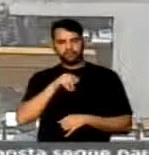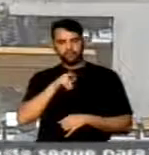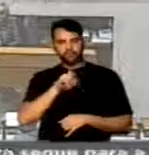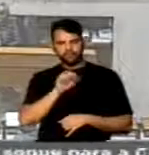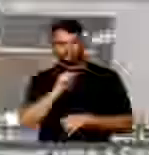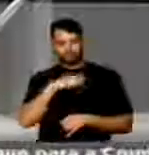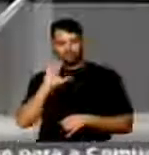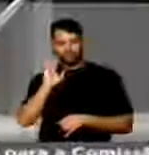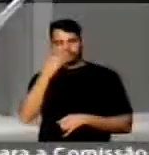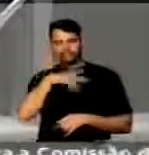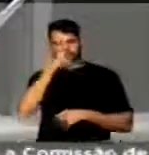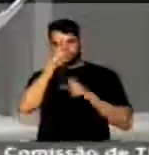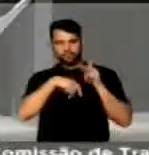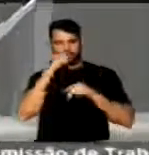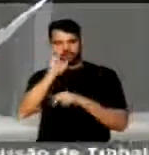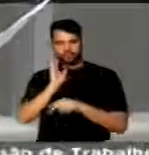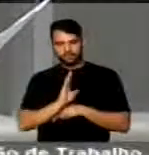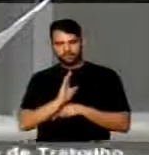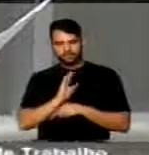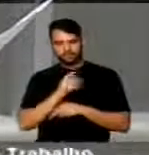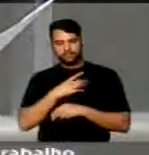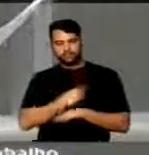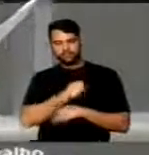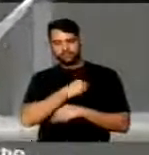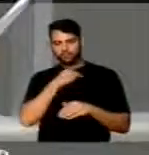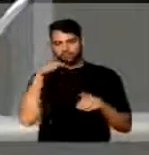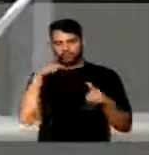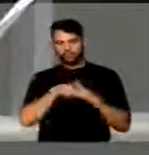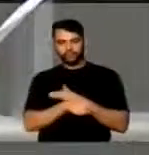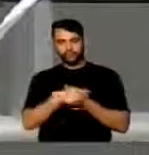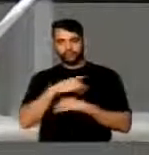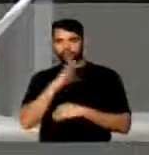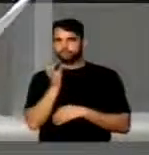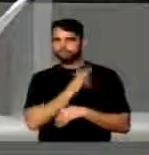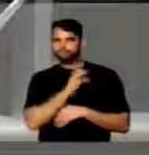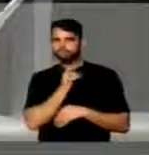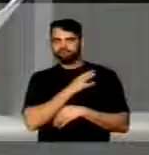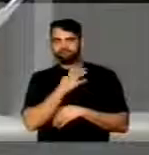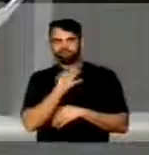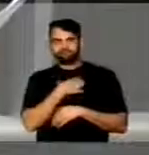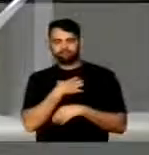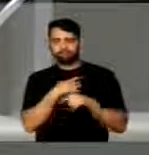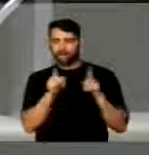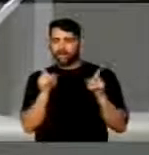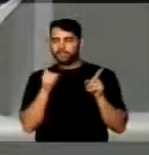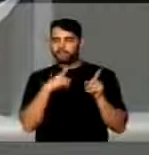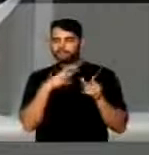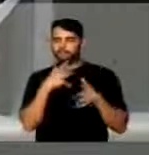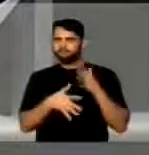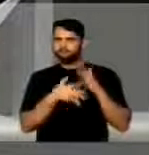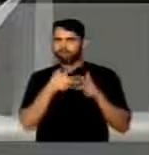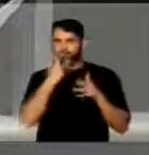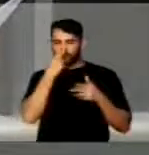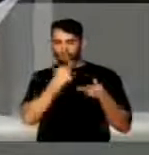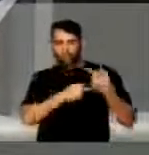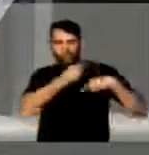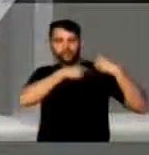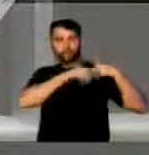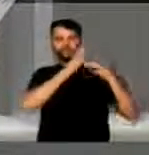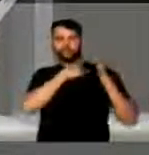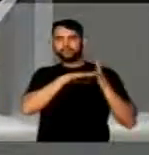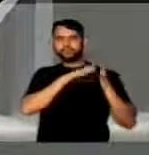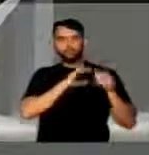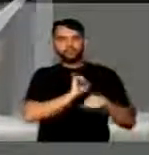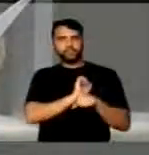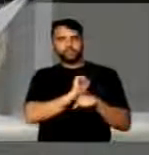o traidor do povo brasileiro, são profundamente temerárias, mais contundentes que o retrocesso esperado por todos